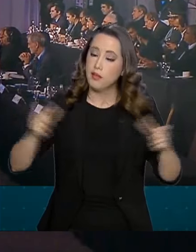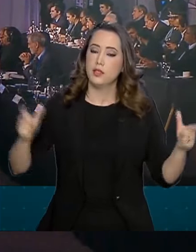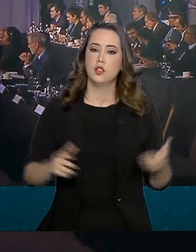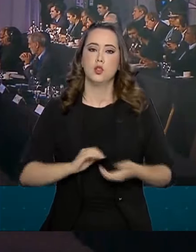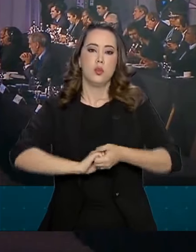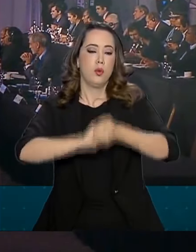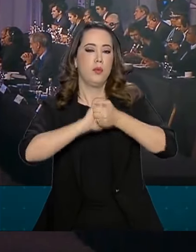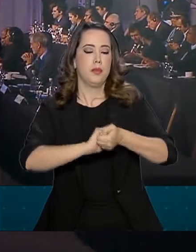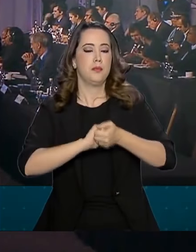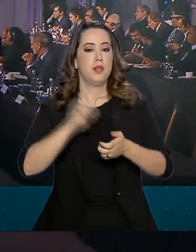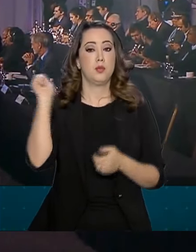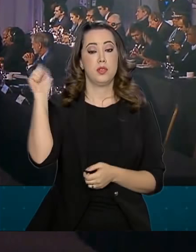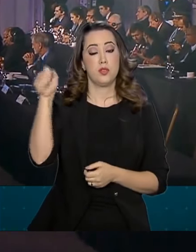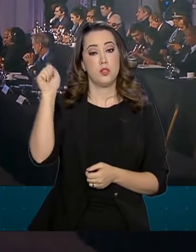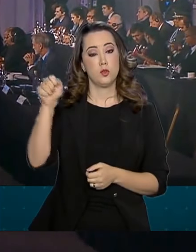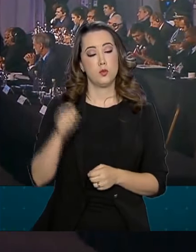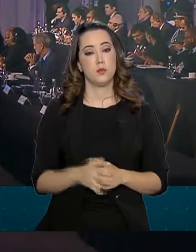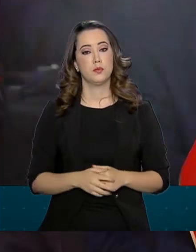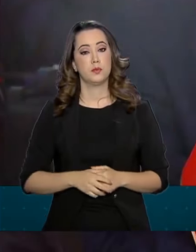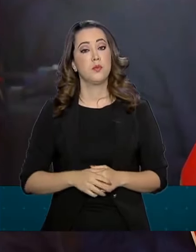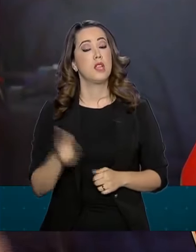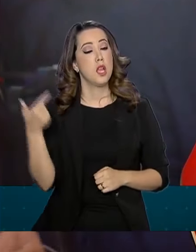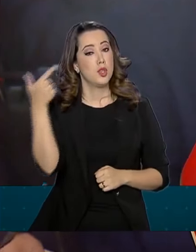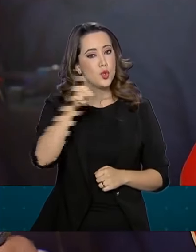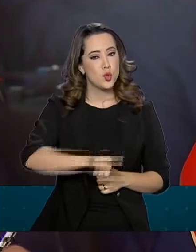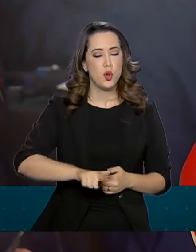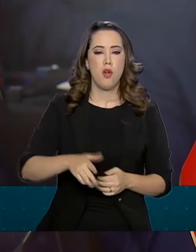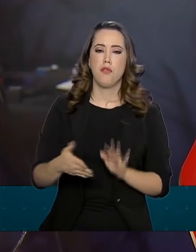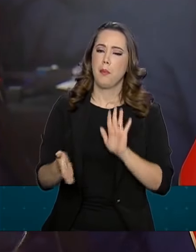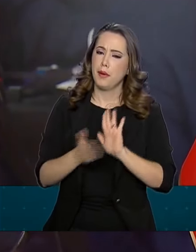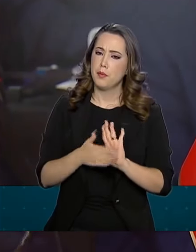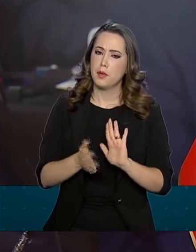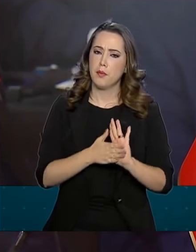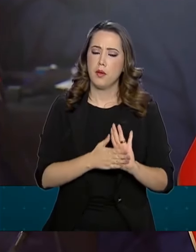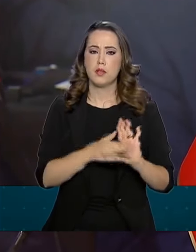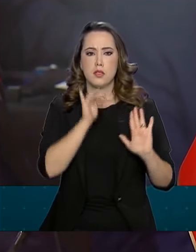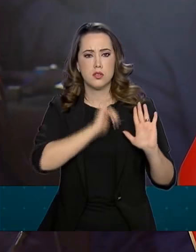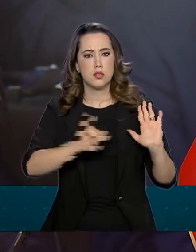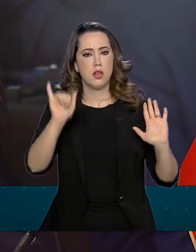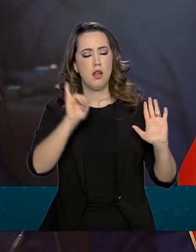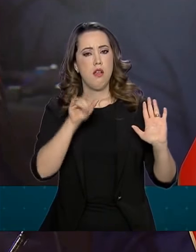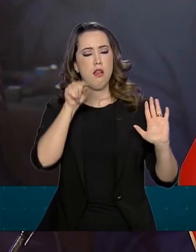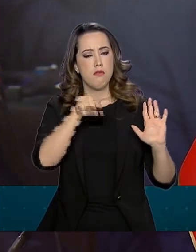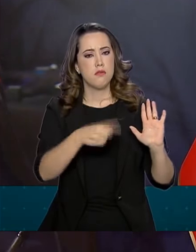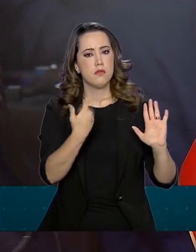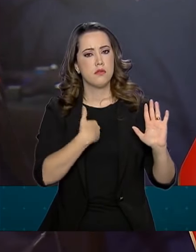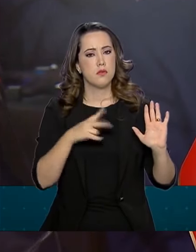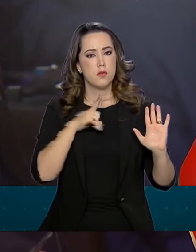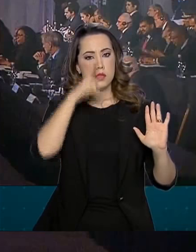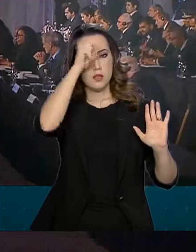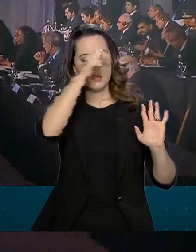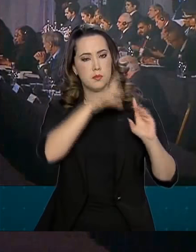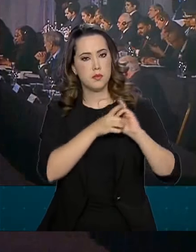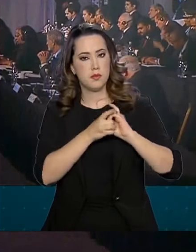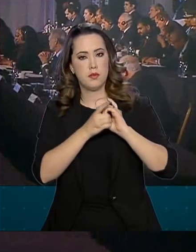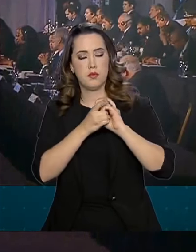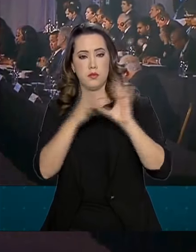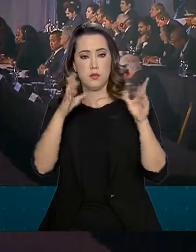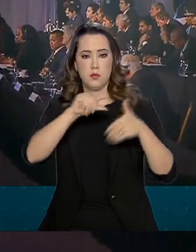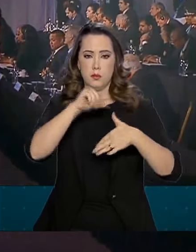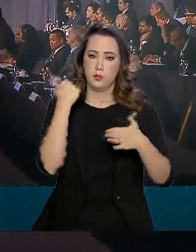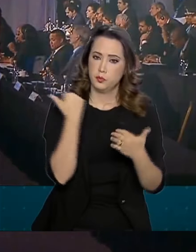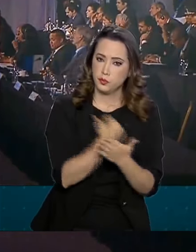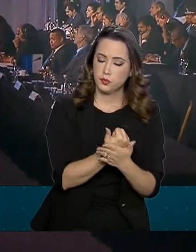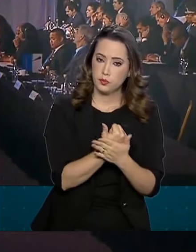Cumprimento à Argentina, mais uma vez, pela proposta de declaração sobre o fortalecimento da democracia do